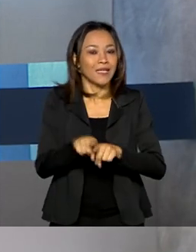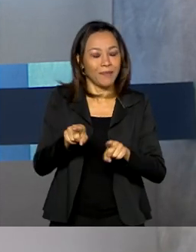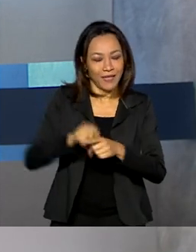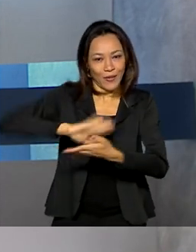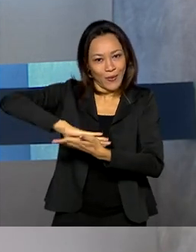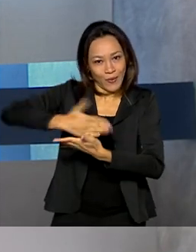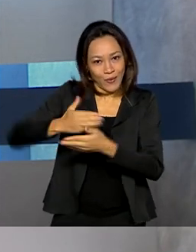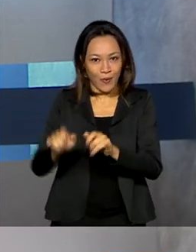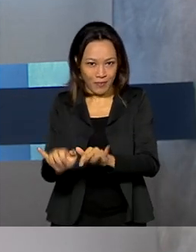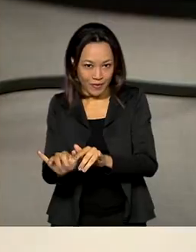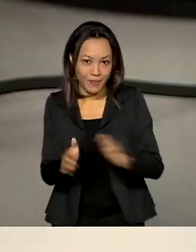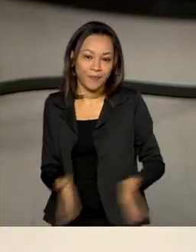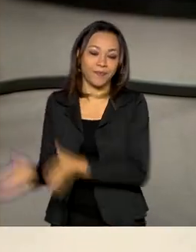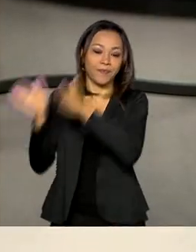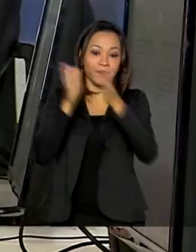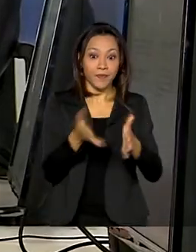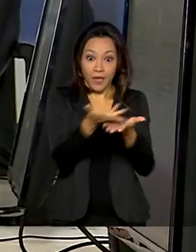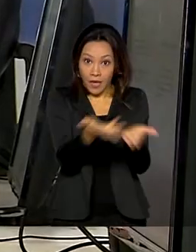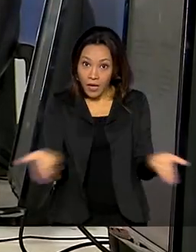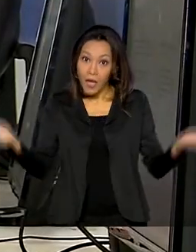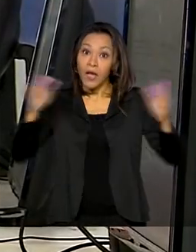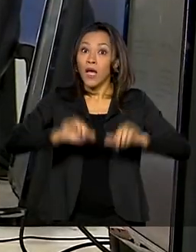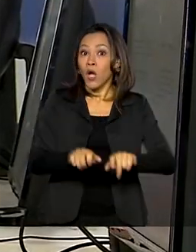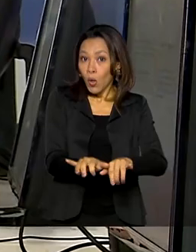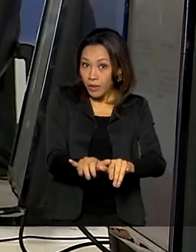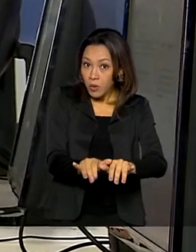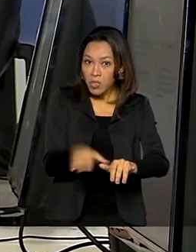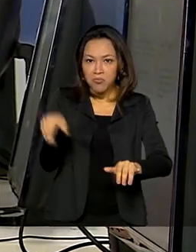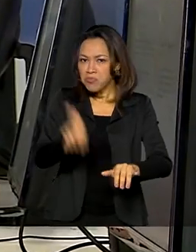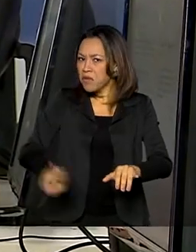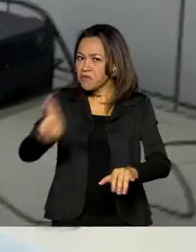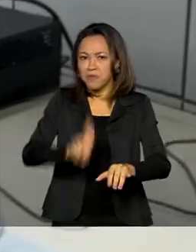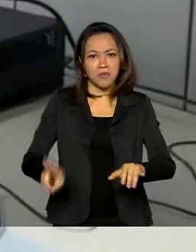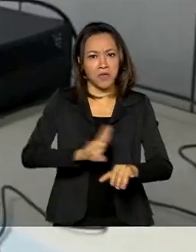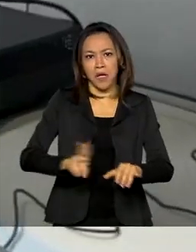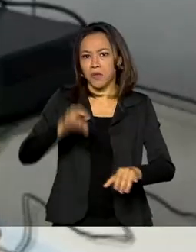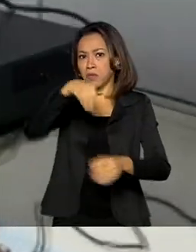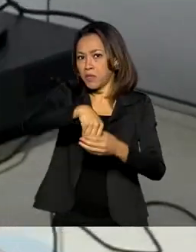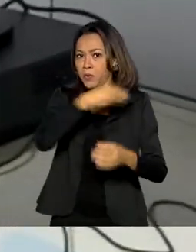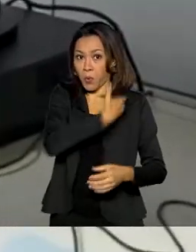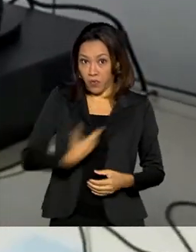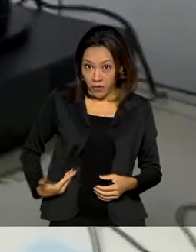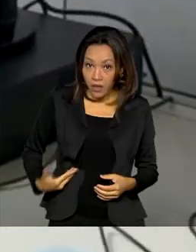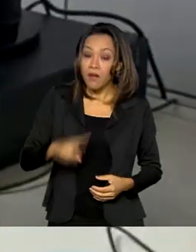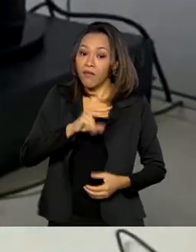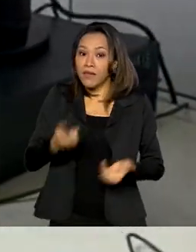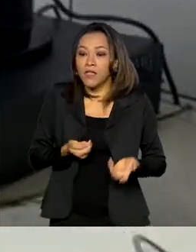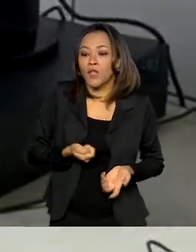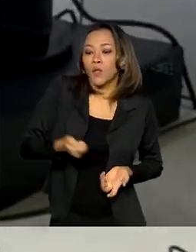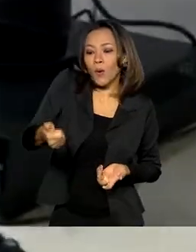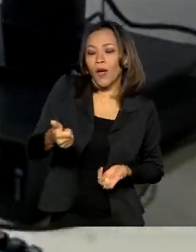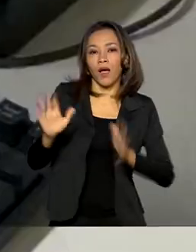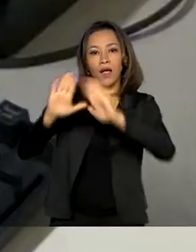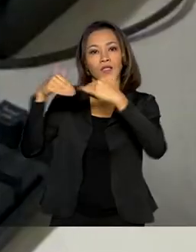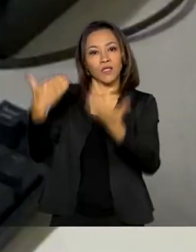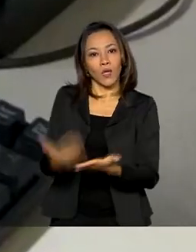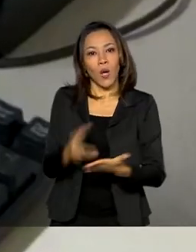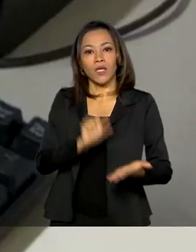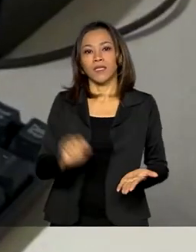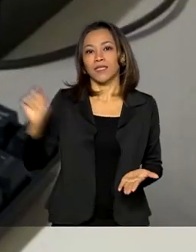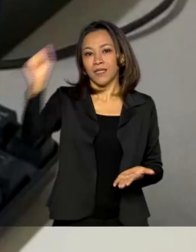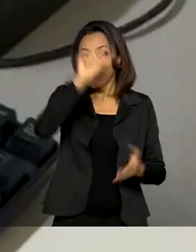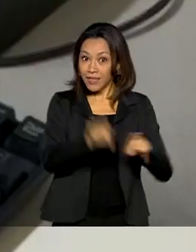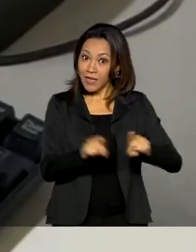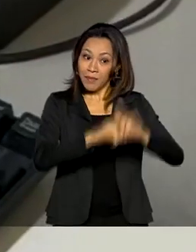E veja também, computadores que estavam sem uso na administração federal são doados a escolas públicas e